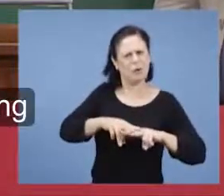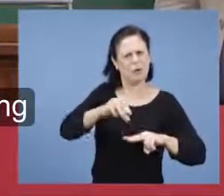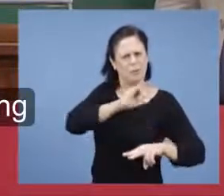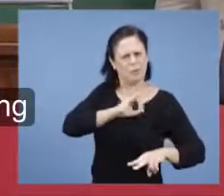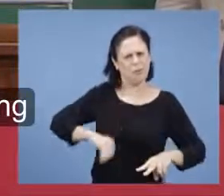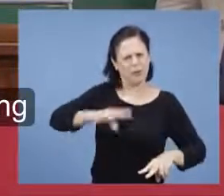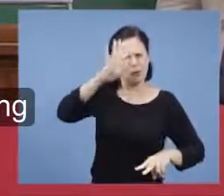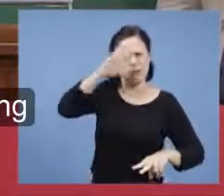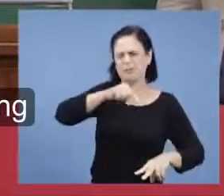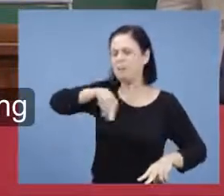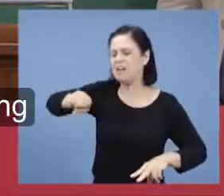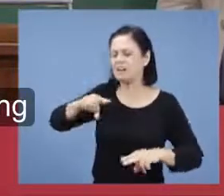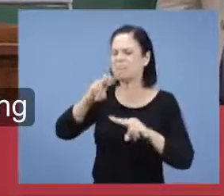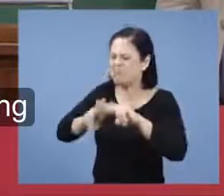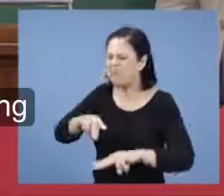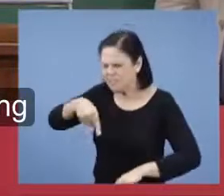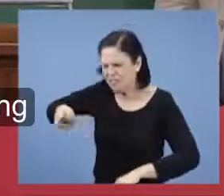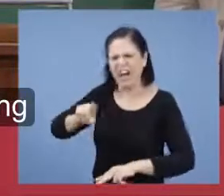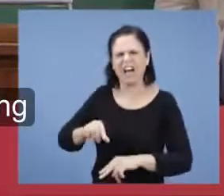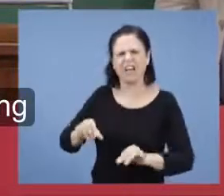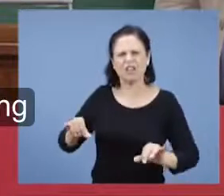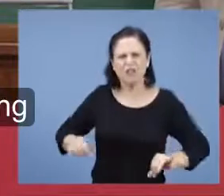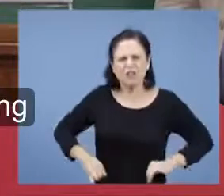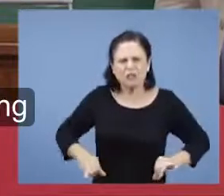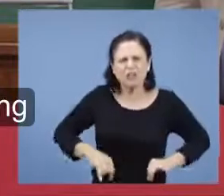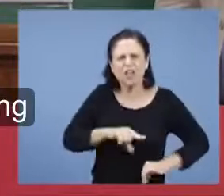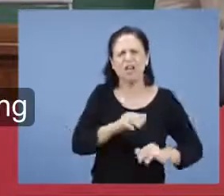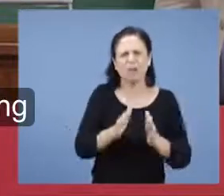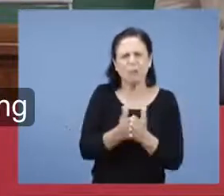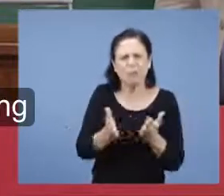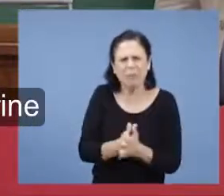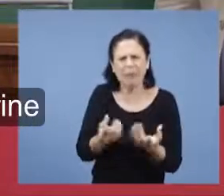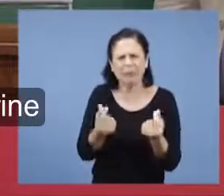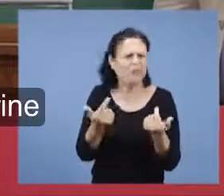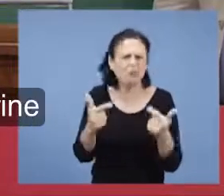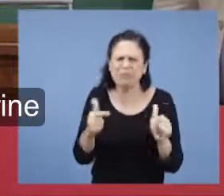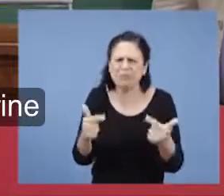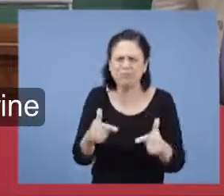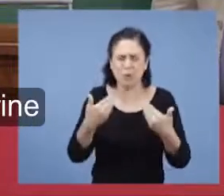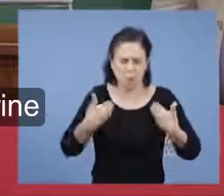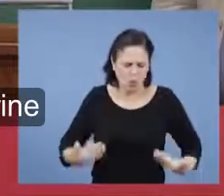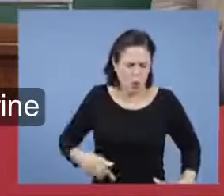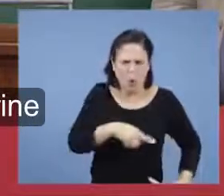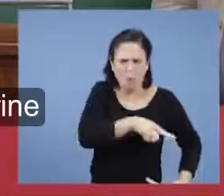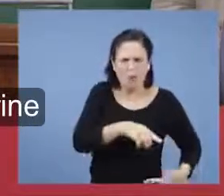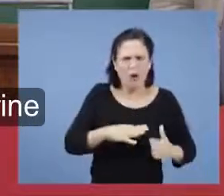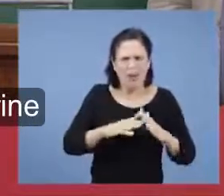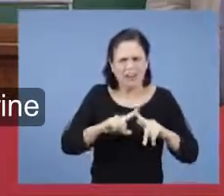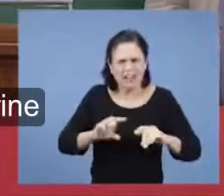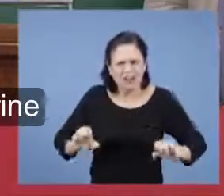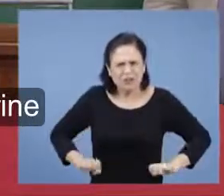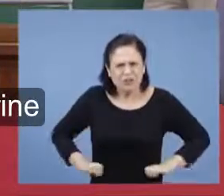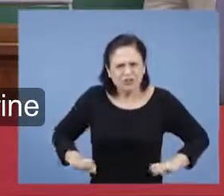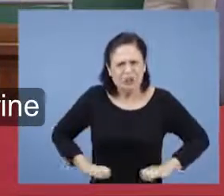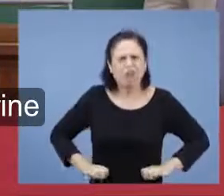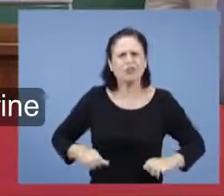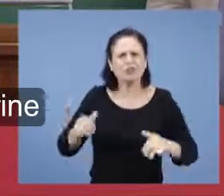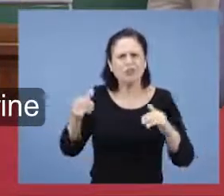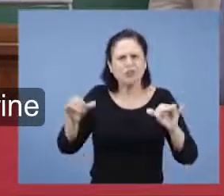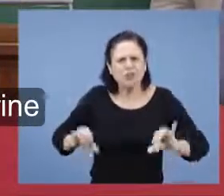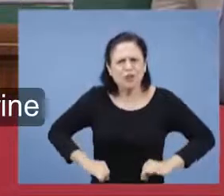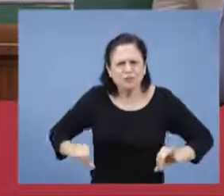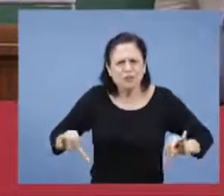grande sofrimento do corpo, para definir a